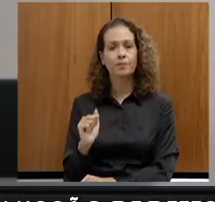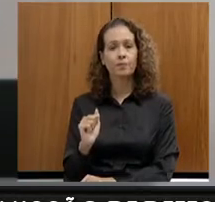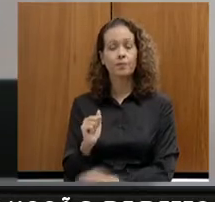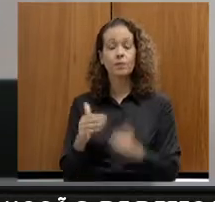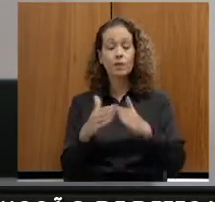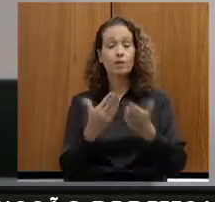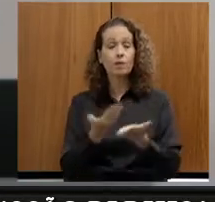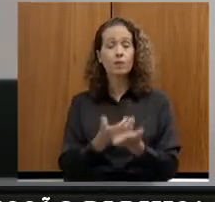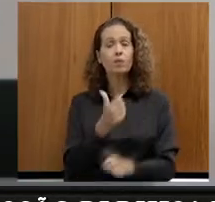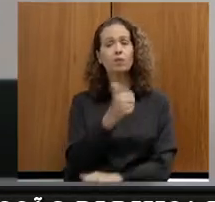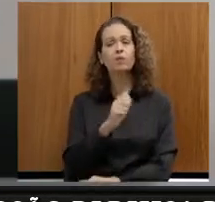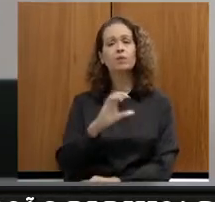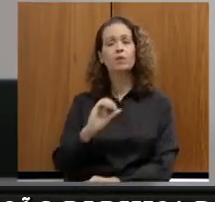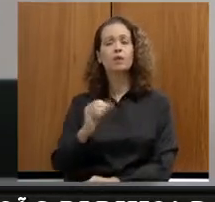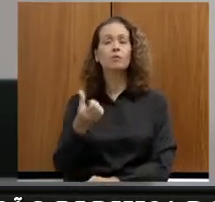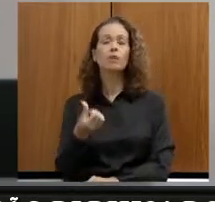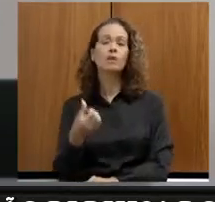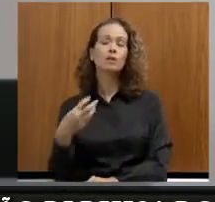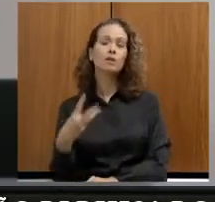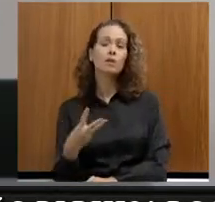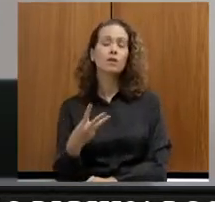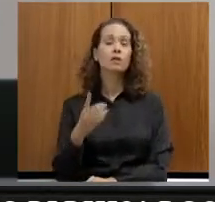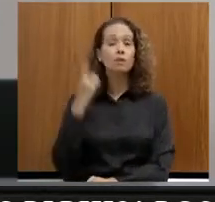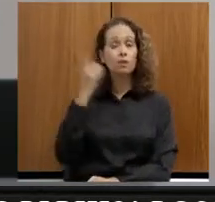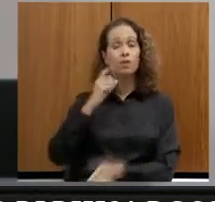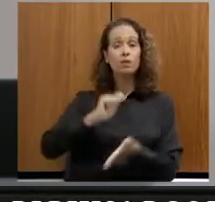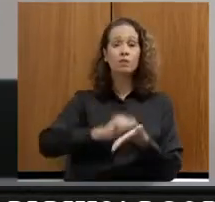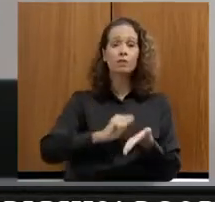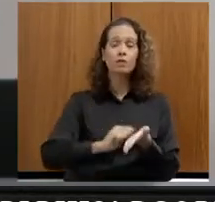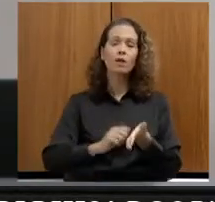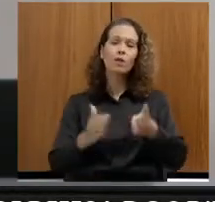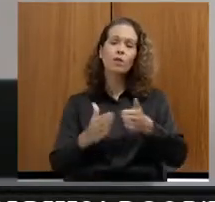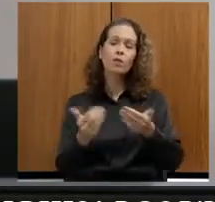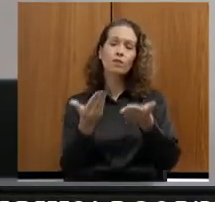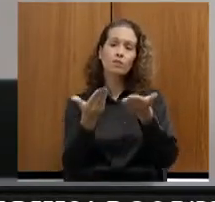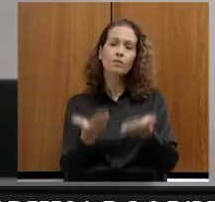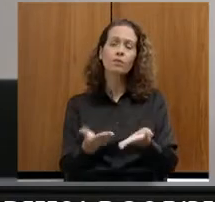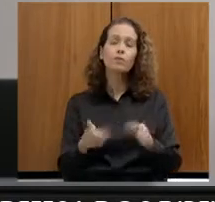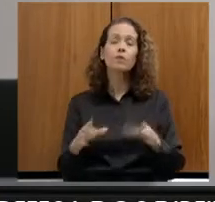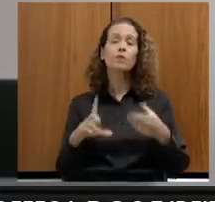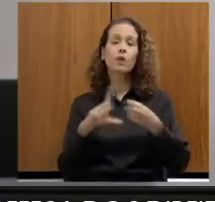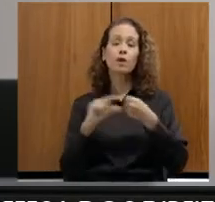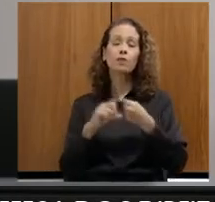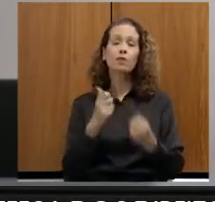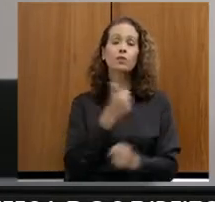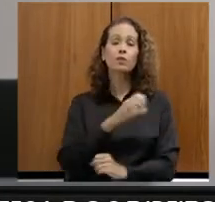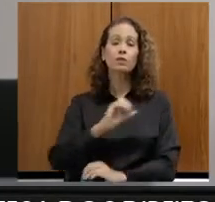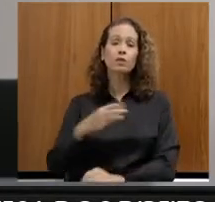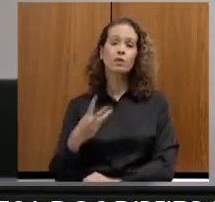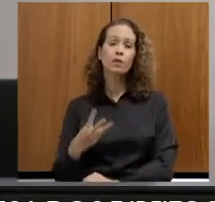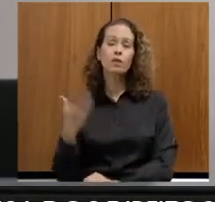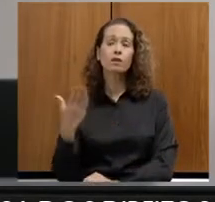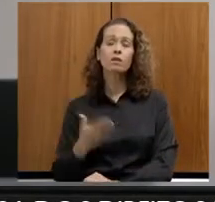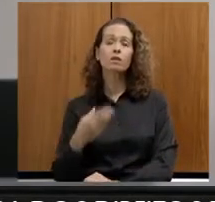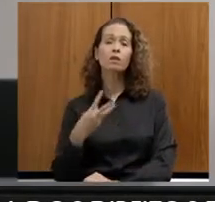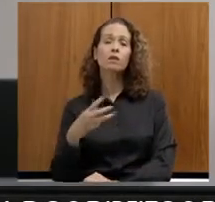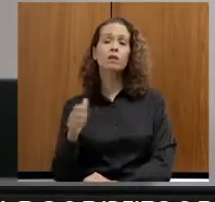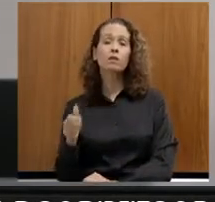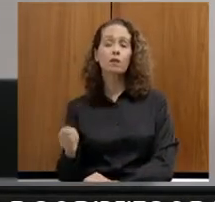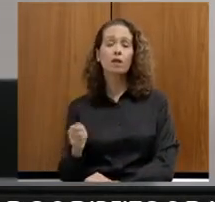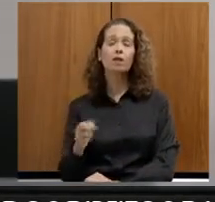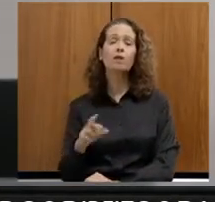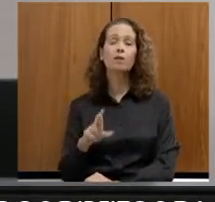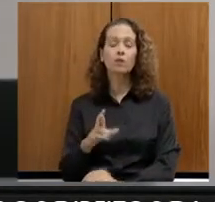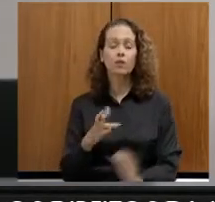Requerimento 11063. A deputada que ele subscreve requer da vossa excelência nos termos do artigo 103, 3A do Regimento Interno,